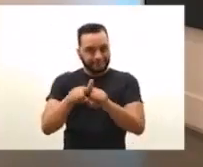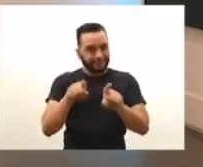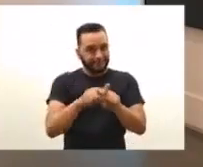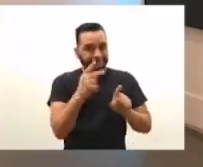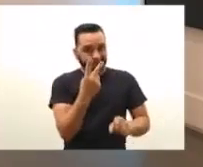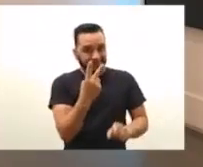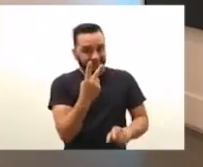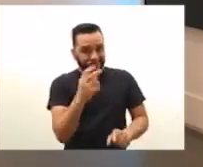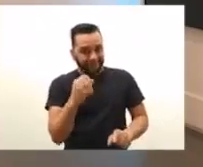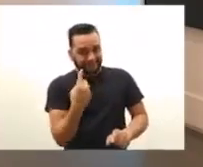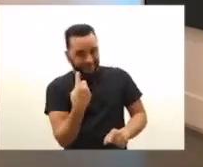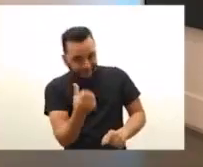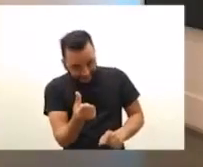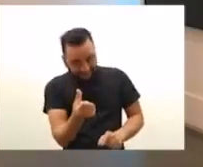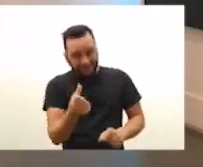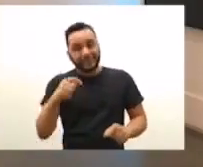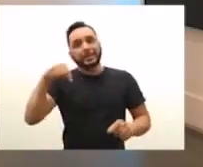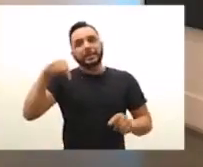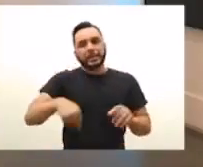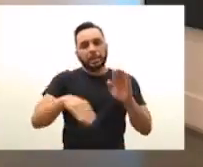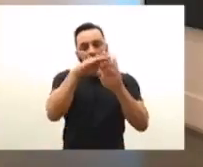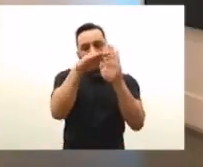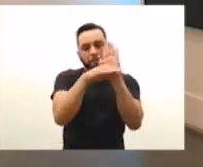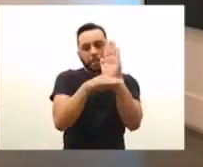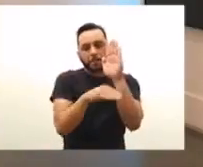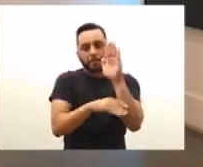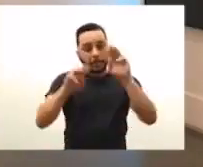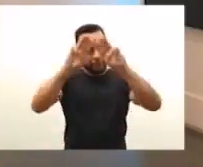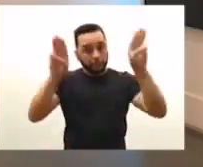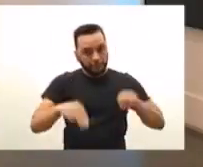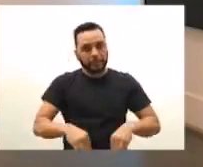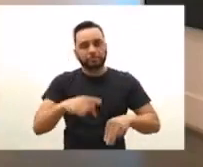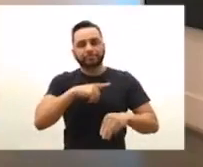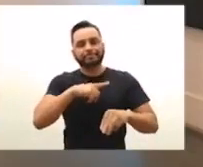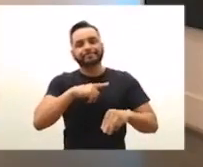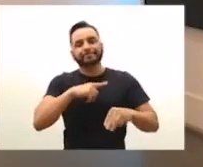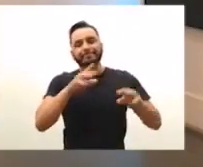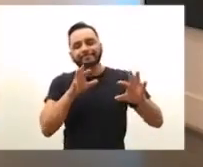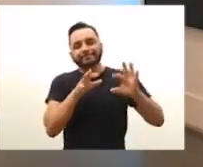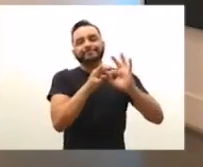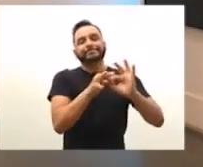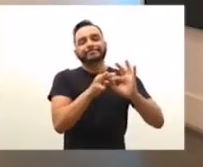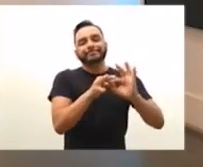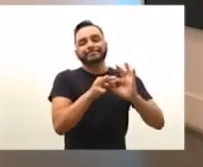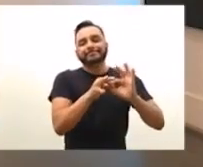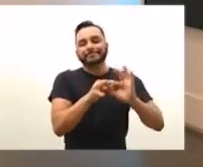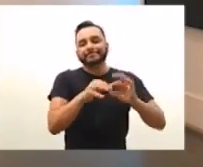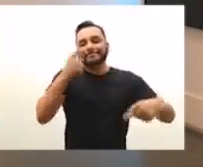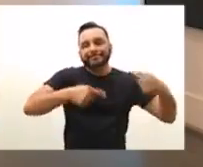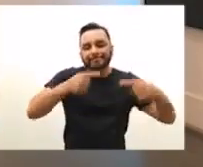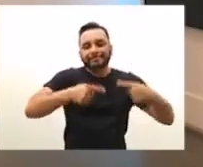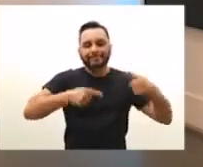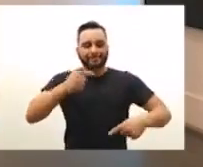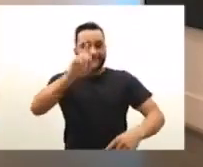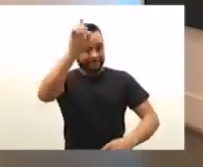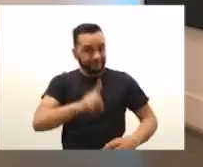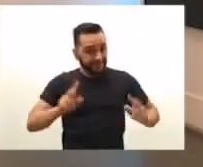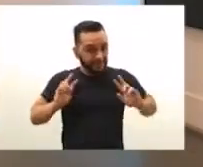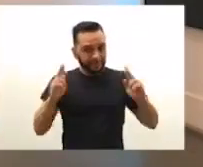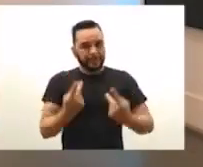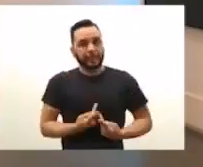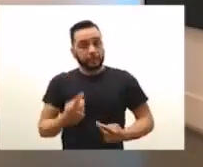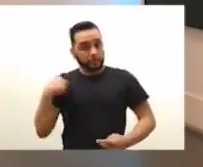programação do museu, realizada pelo museu, tem uma forte conexão com essa discussão dos direitos humanos.